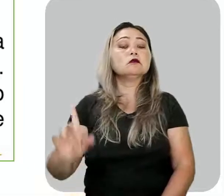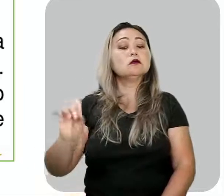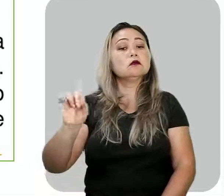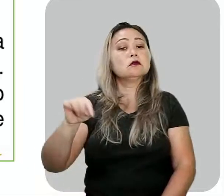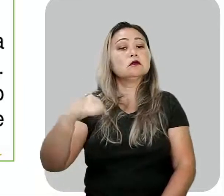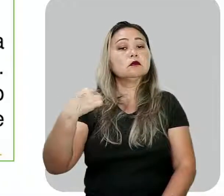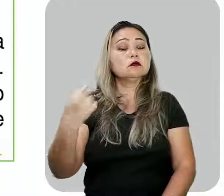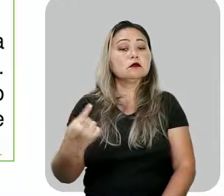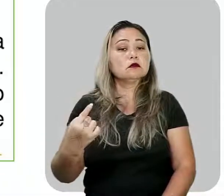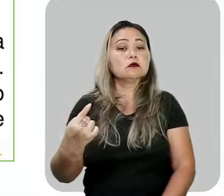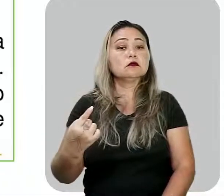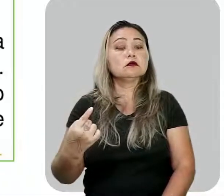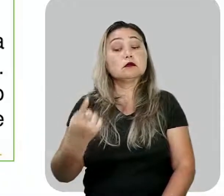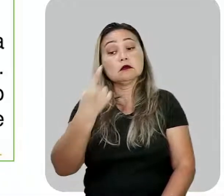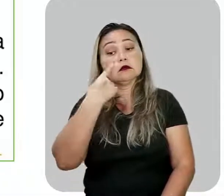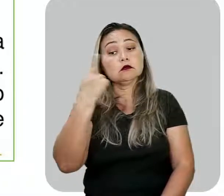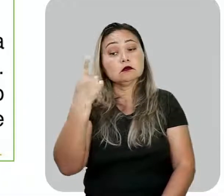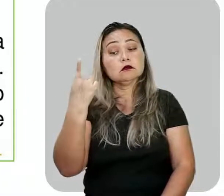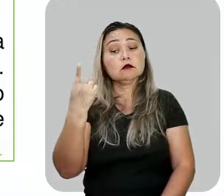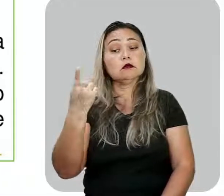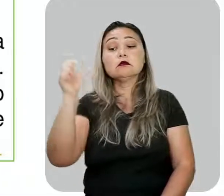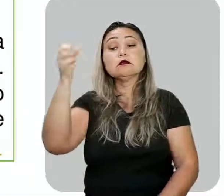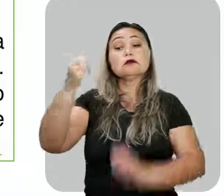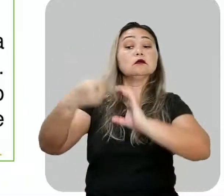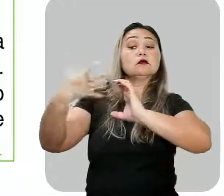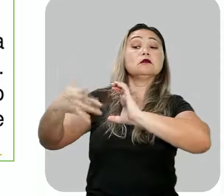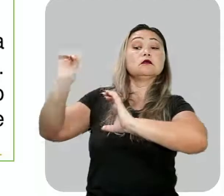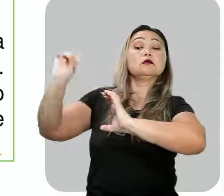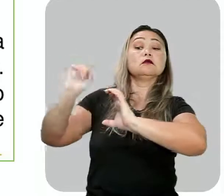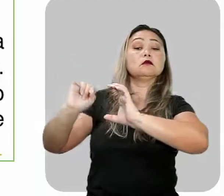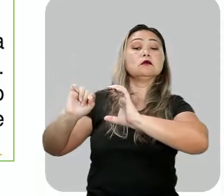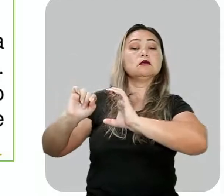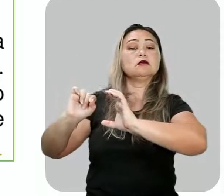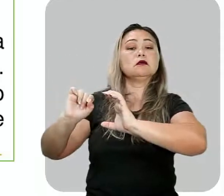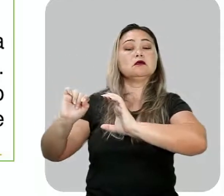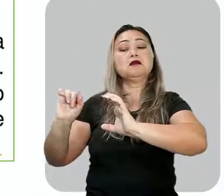Macunaíma, ele era o quê? Olha só as características desse personagem.